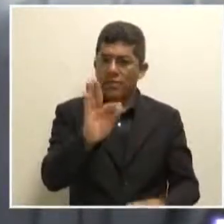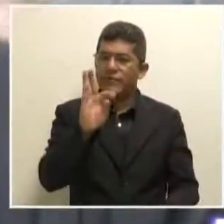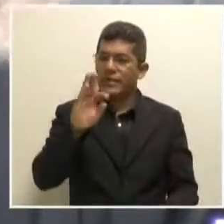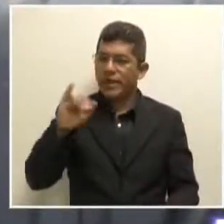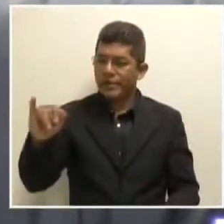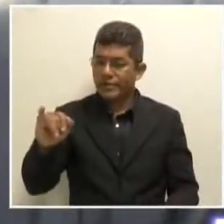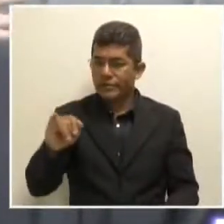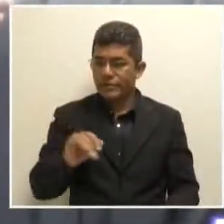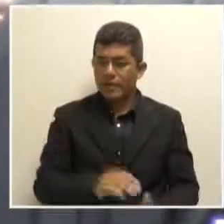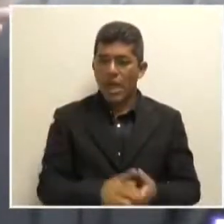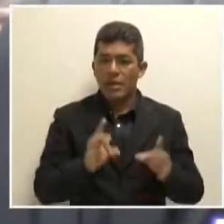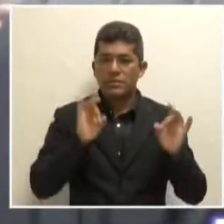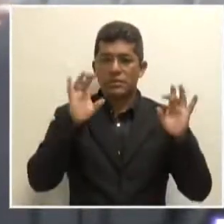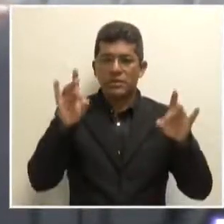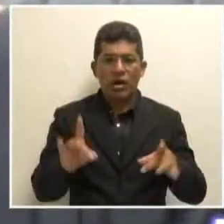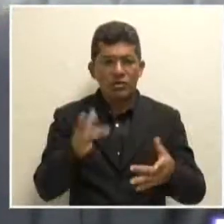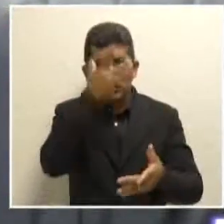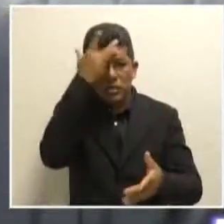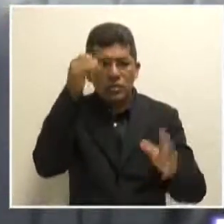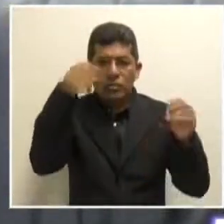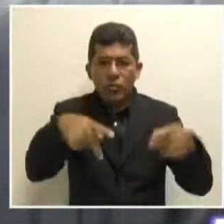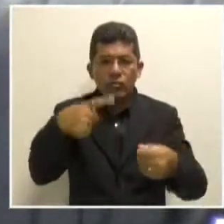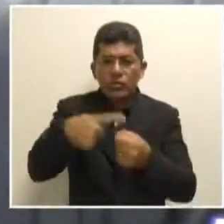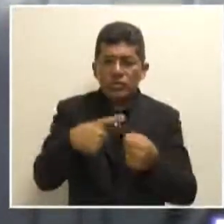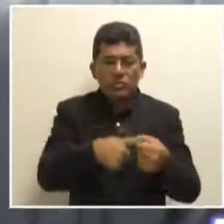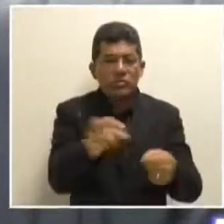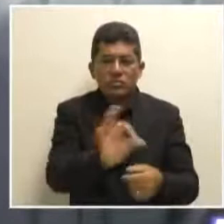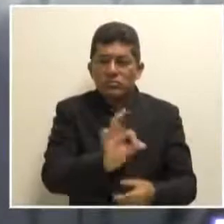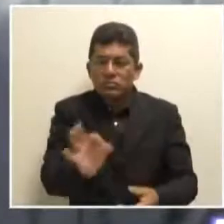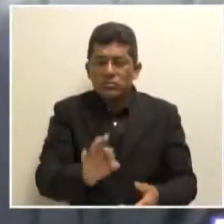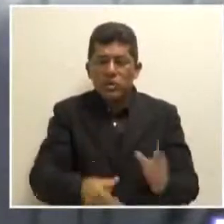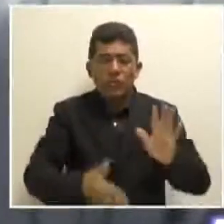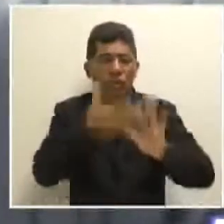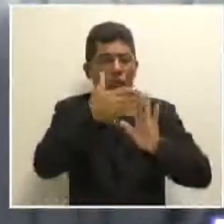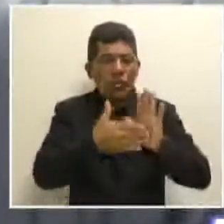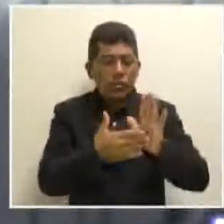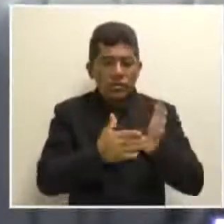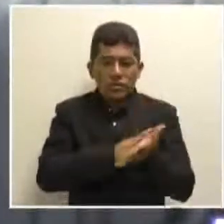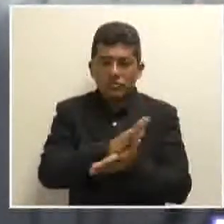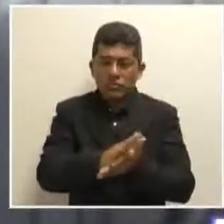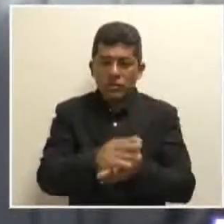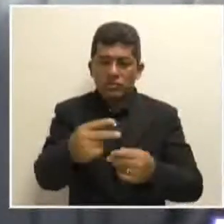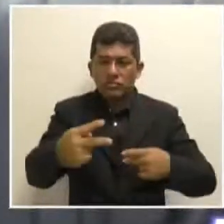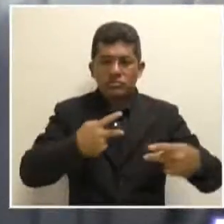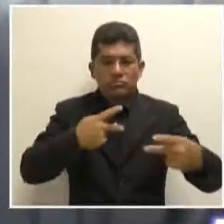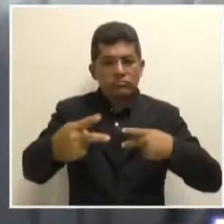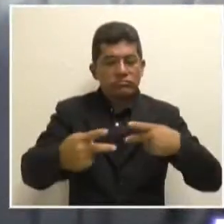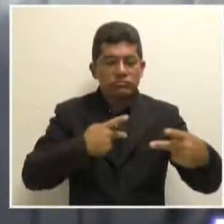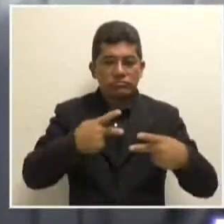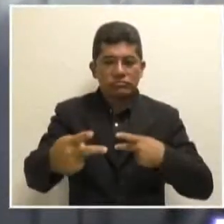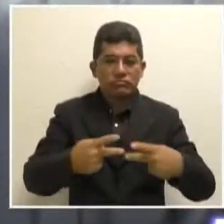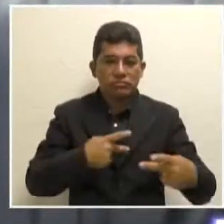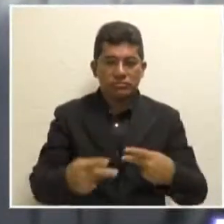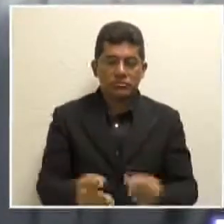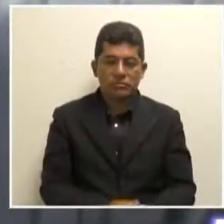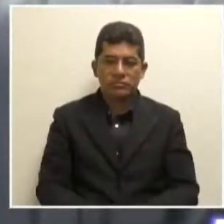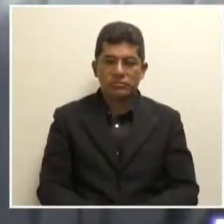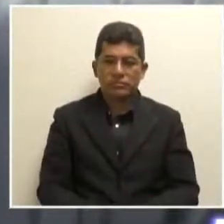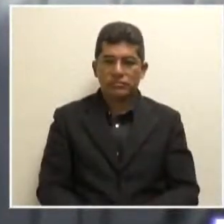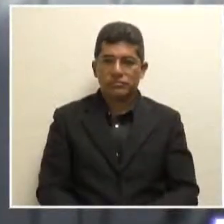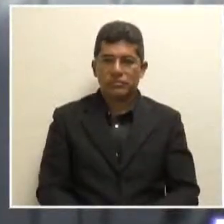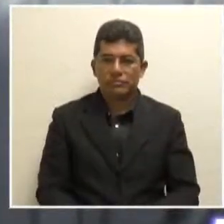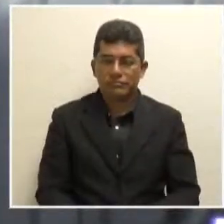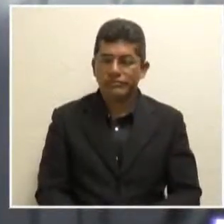do interior do Estado do Amazonas. Sem nenhuma medida administrativa, é um